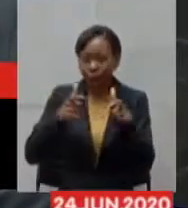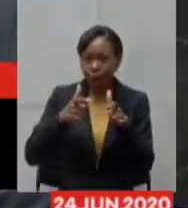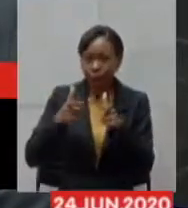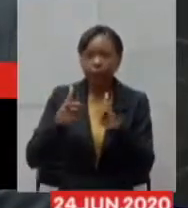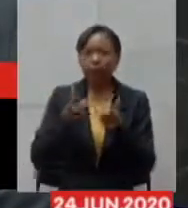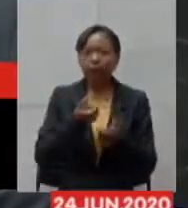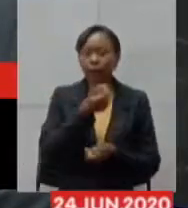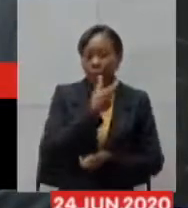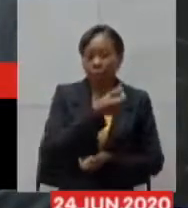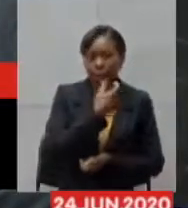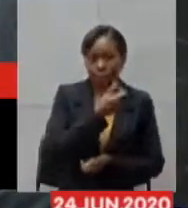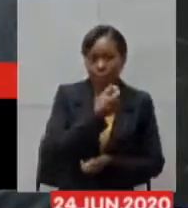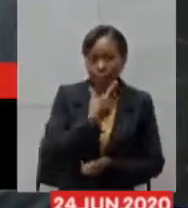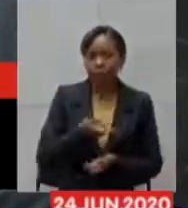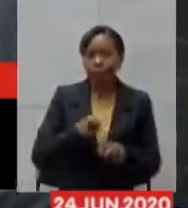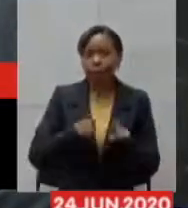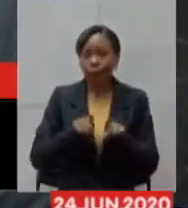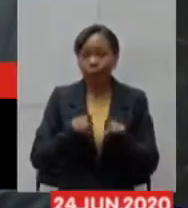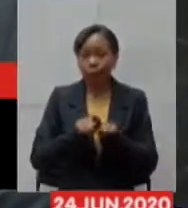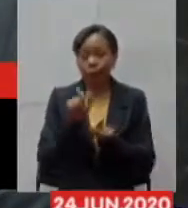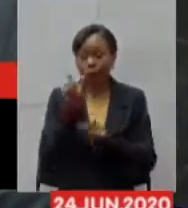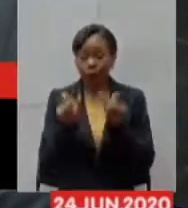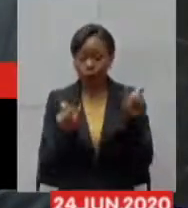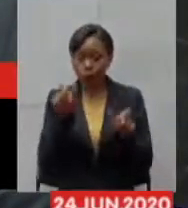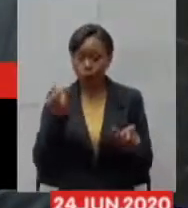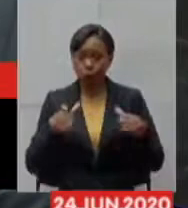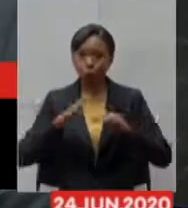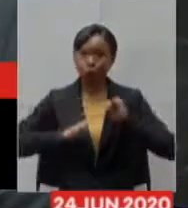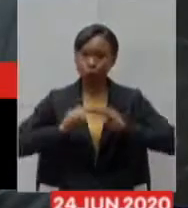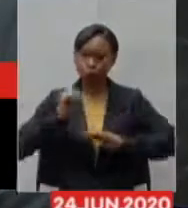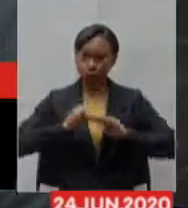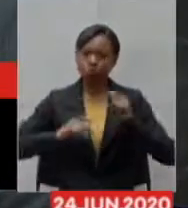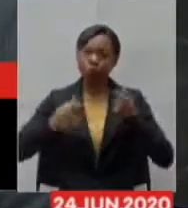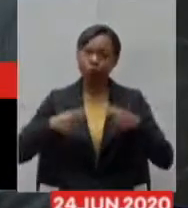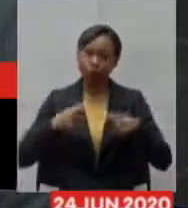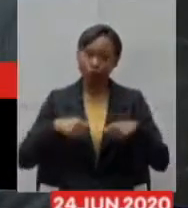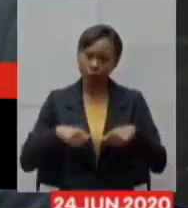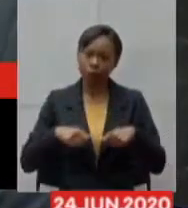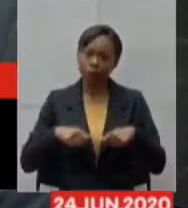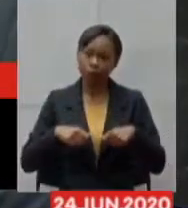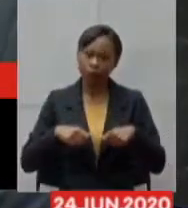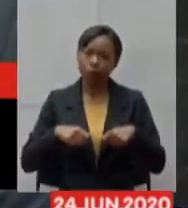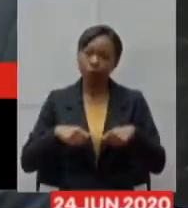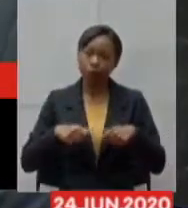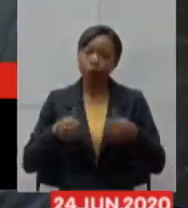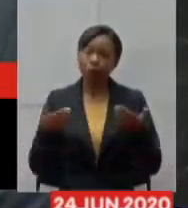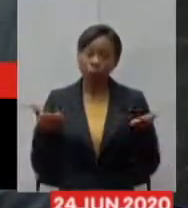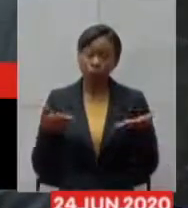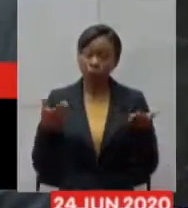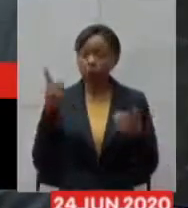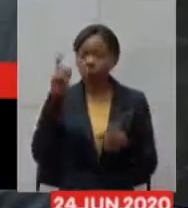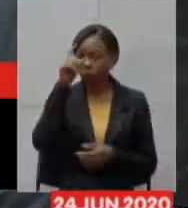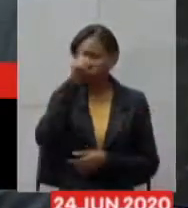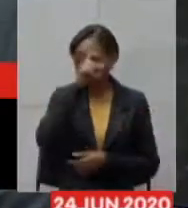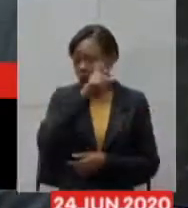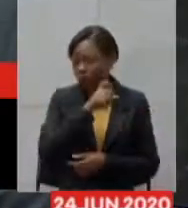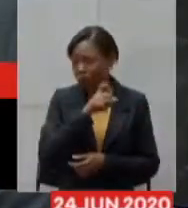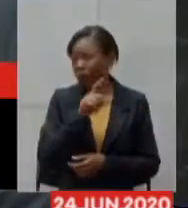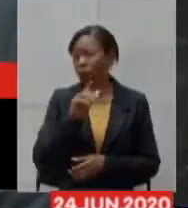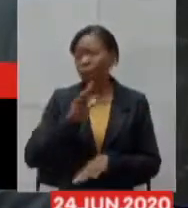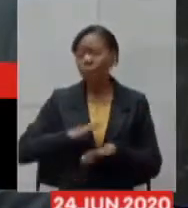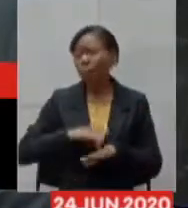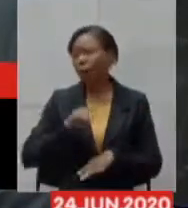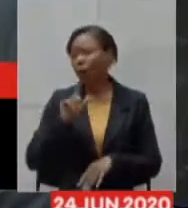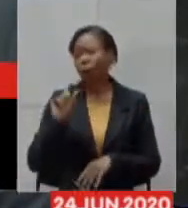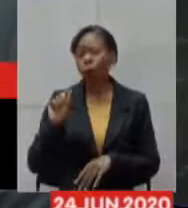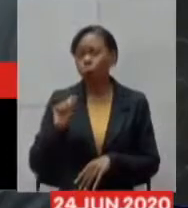também de recursos humanos hoje uma das maiores dificuldades que nós temos são recursos humanos já porque não